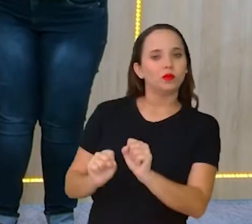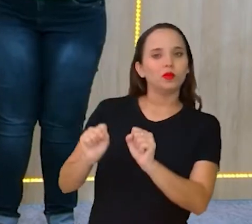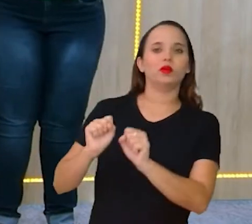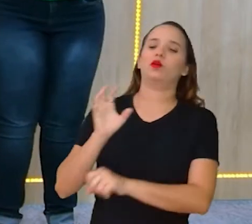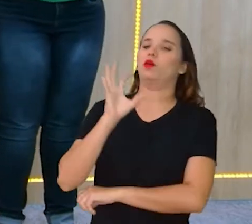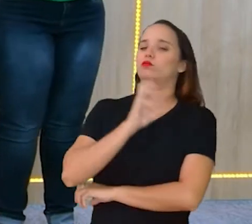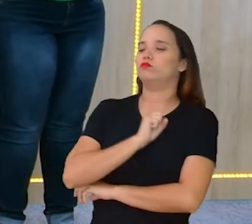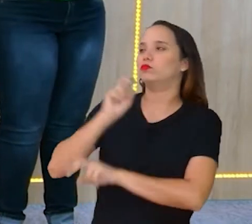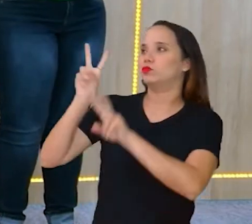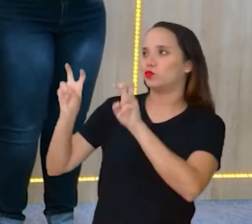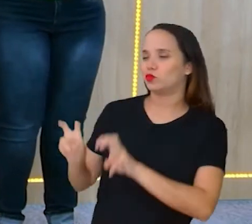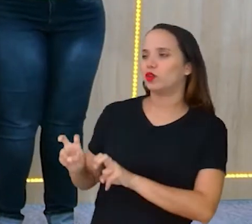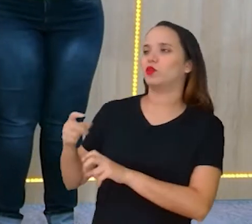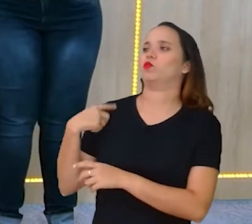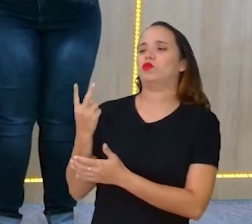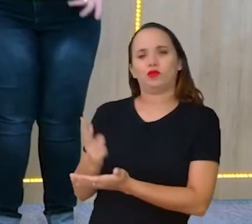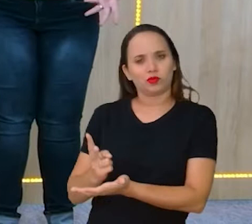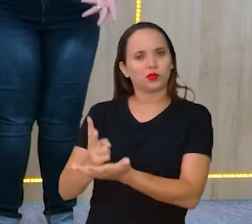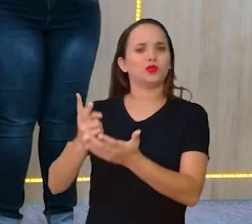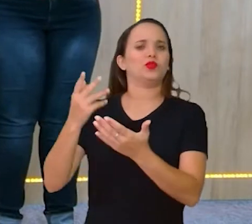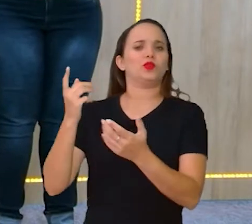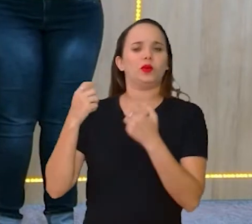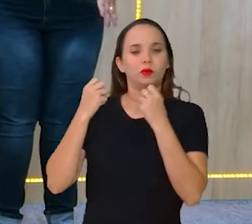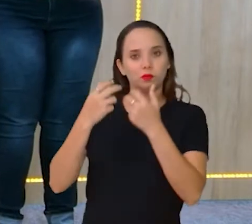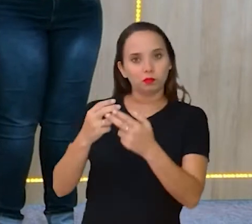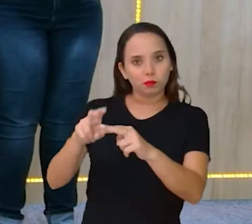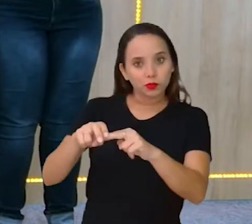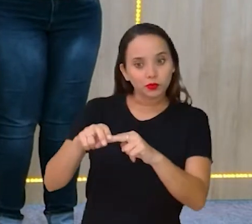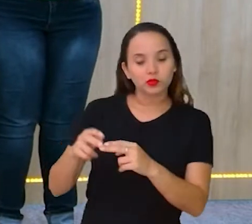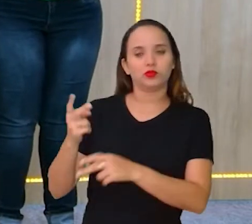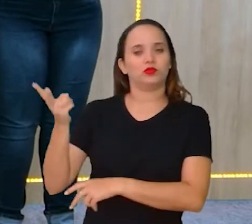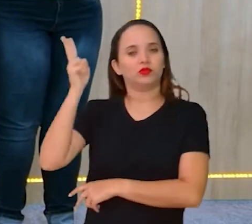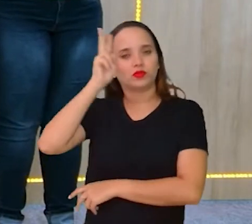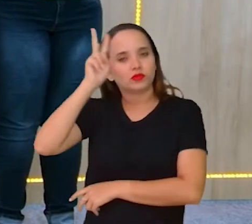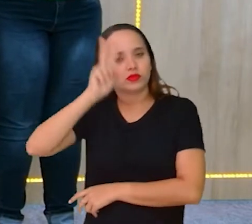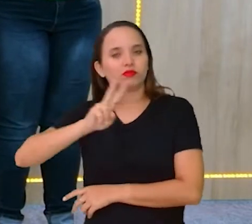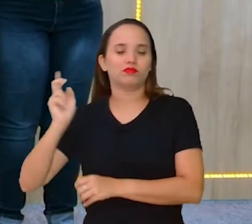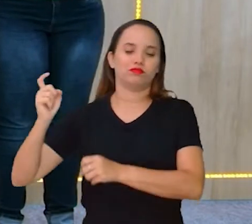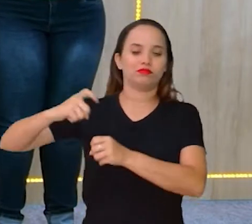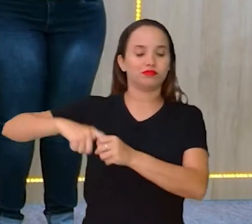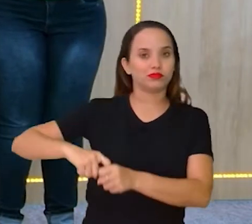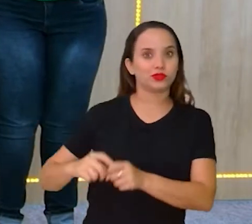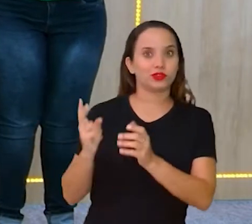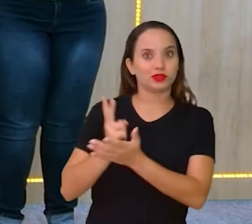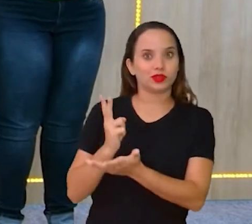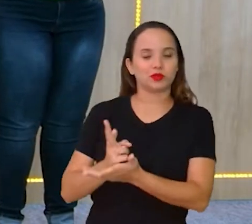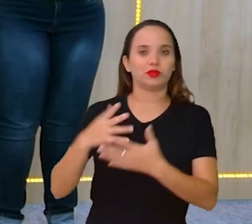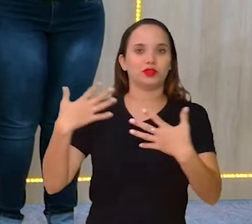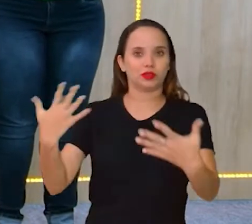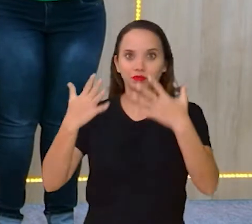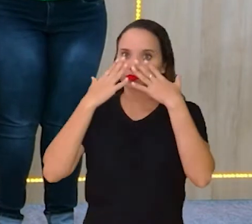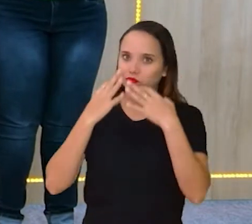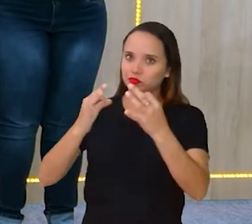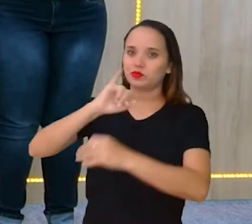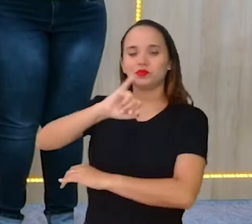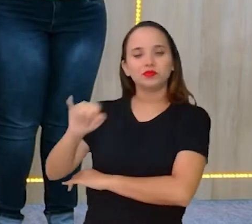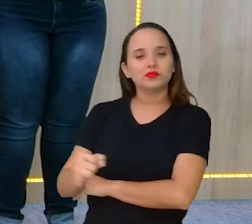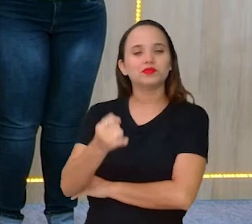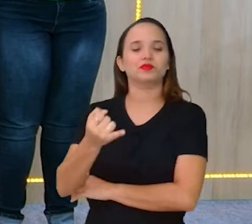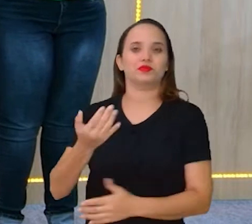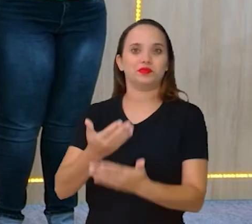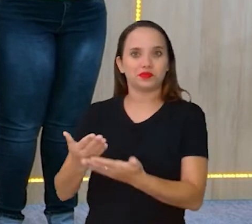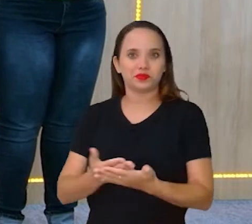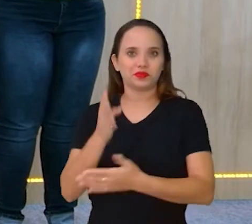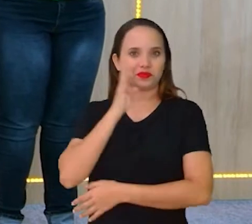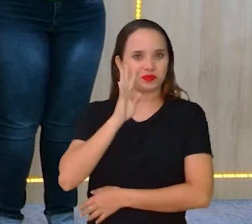tema nas outras aulas, né? Então sempre é bom a gente retomar, lembrar. Então, atenção, aproveita essa aula que está massa.